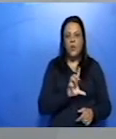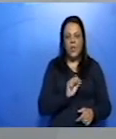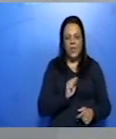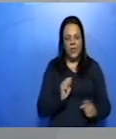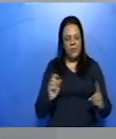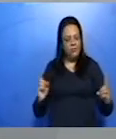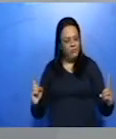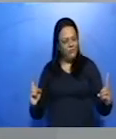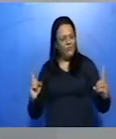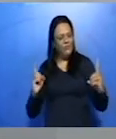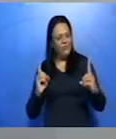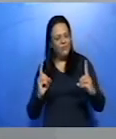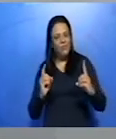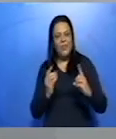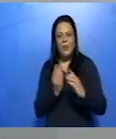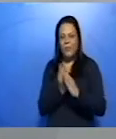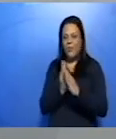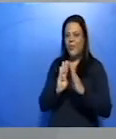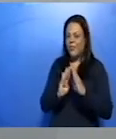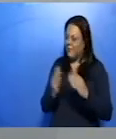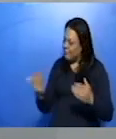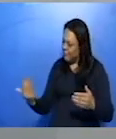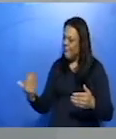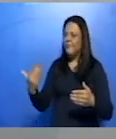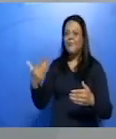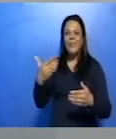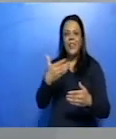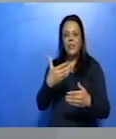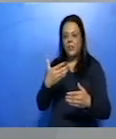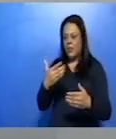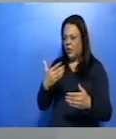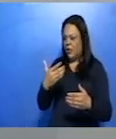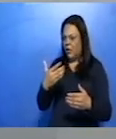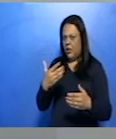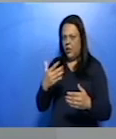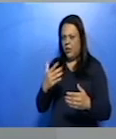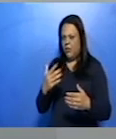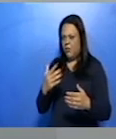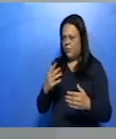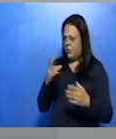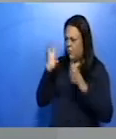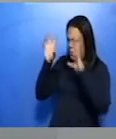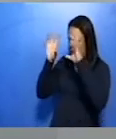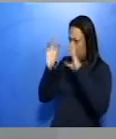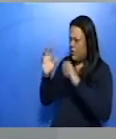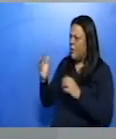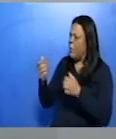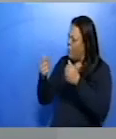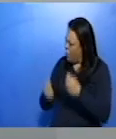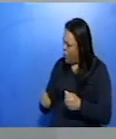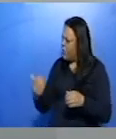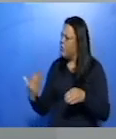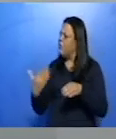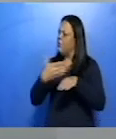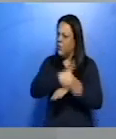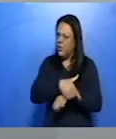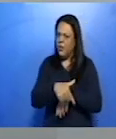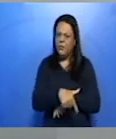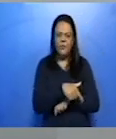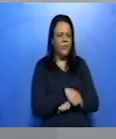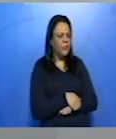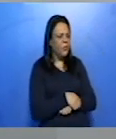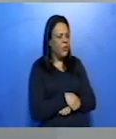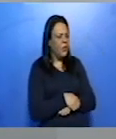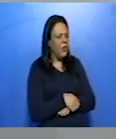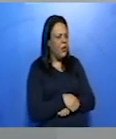amigo. Abra a porta, uma visão muito transtornada e pede para o amigo entrar. Quando o amigo entra e pergunta